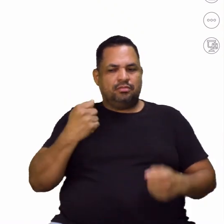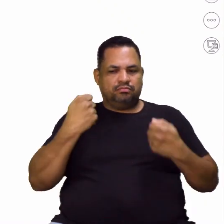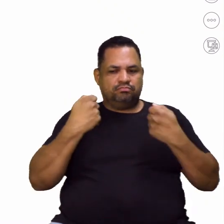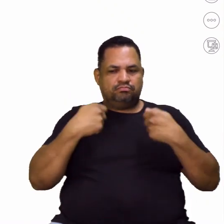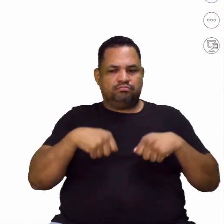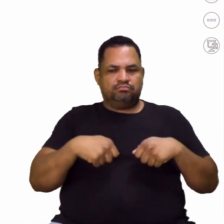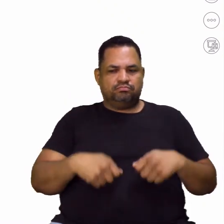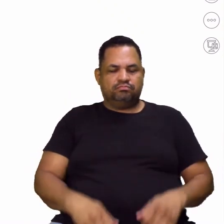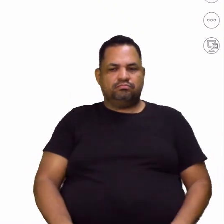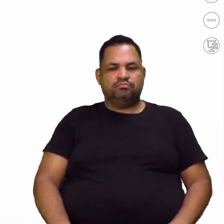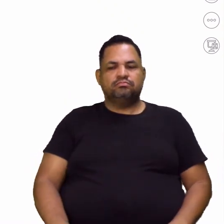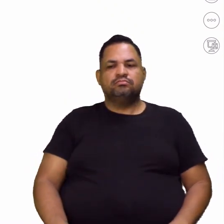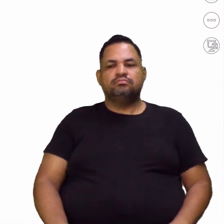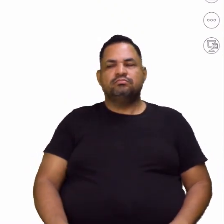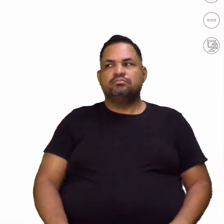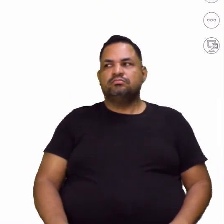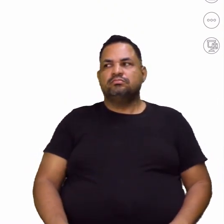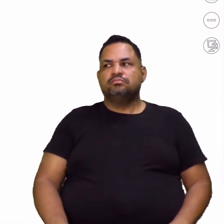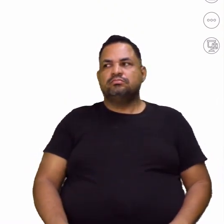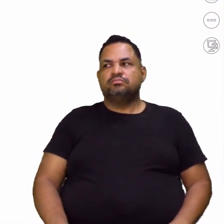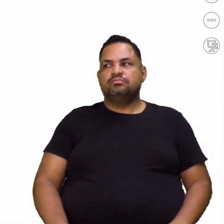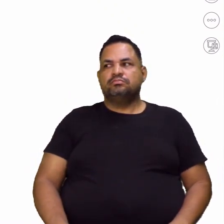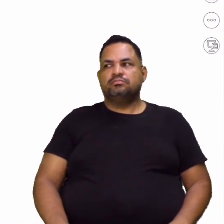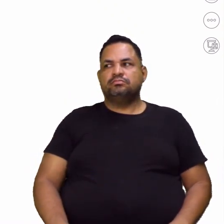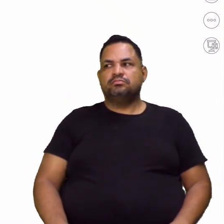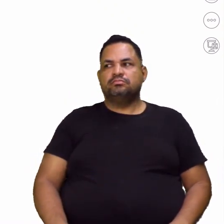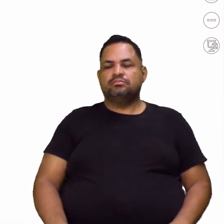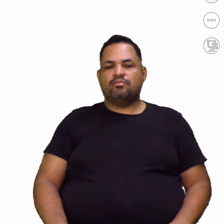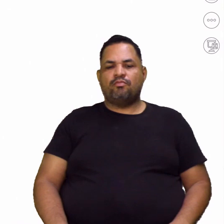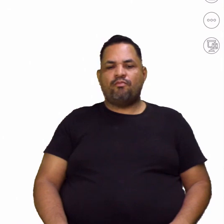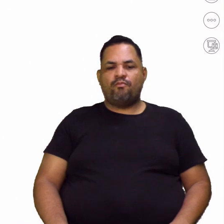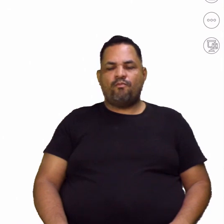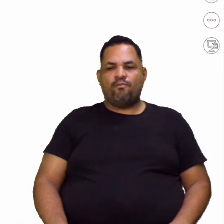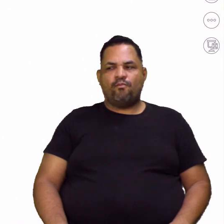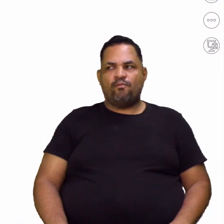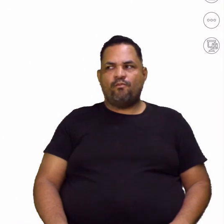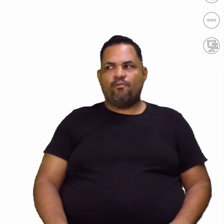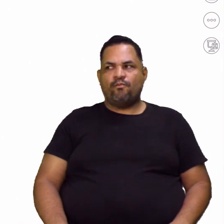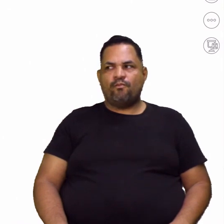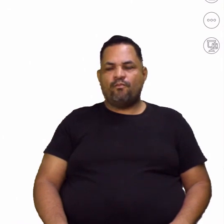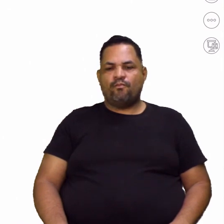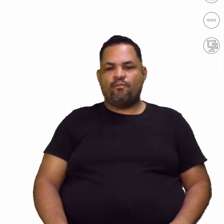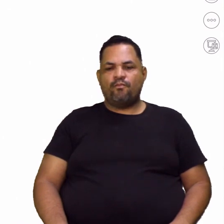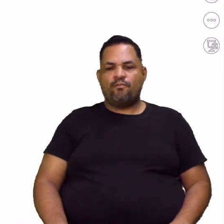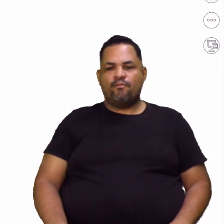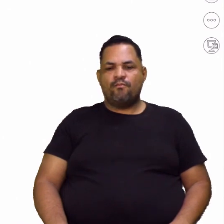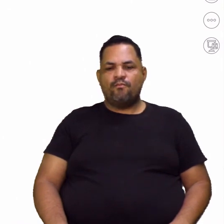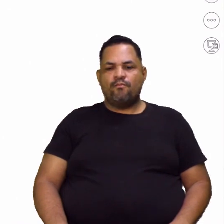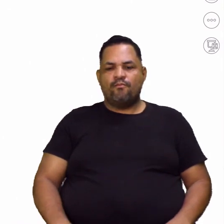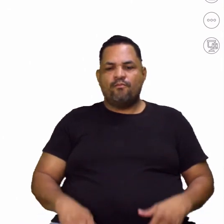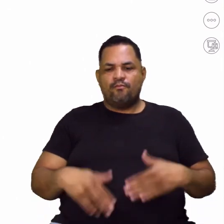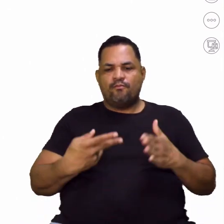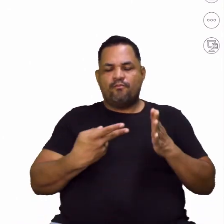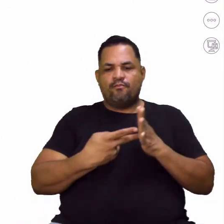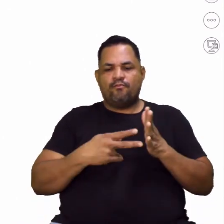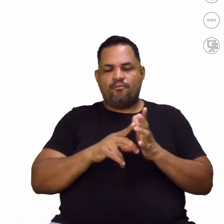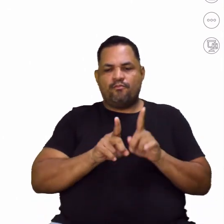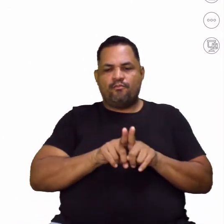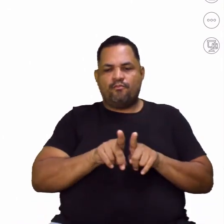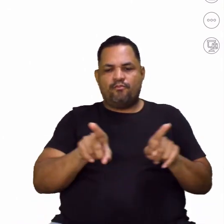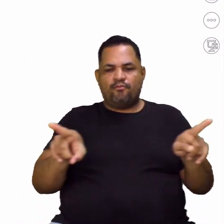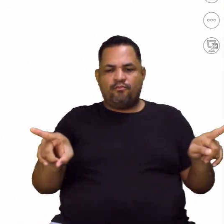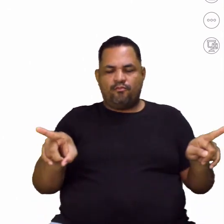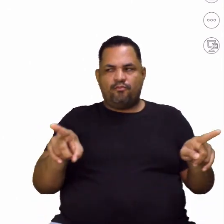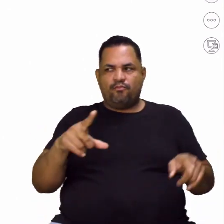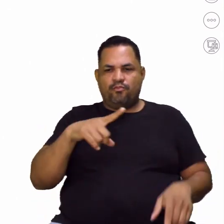impossível. Estão percebendo aí? Então, quando vê sentido contrário, sentido oposto, eu vou ter o